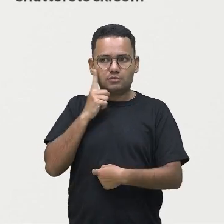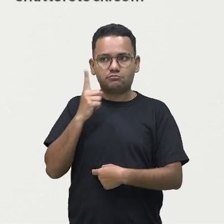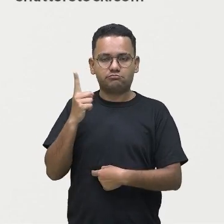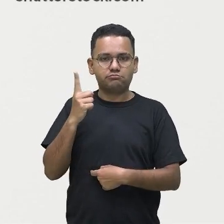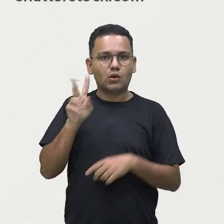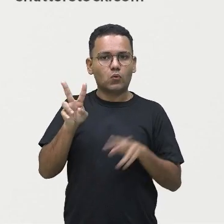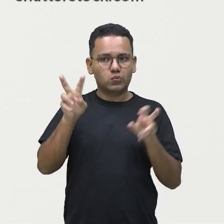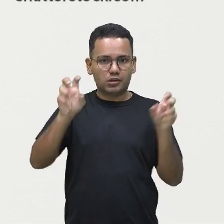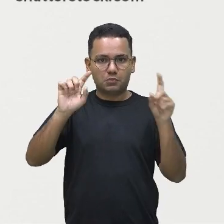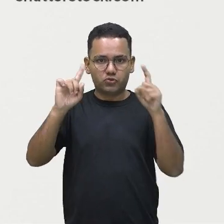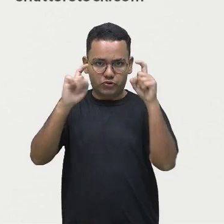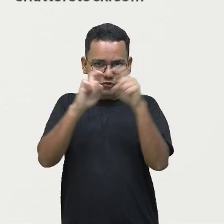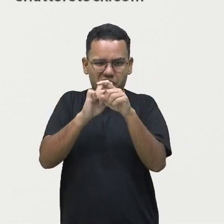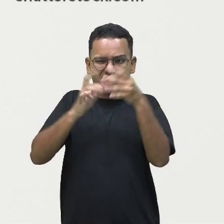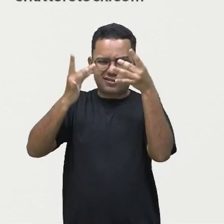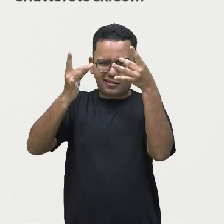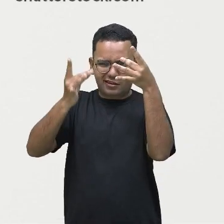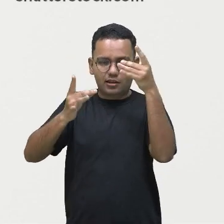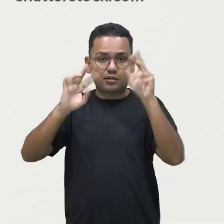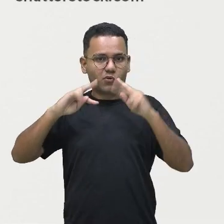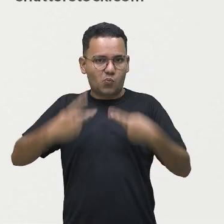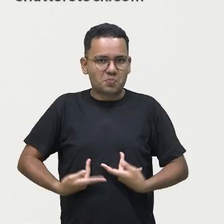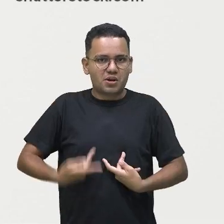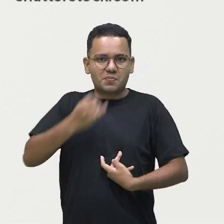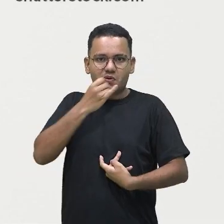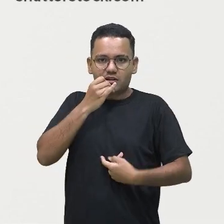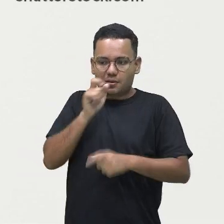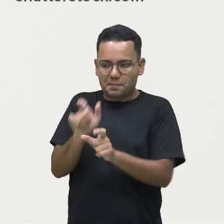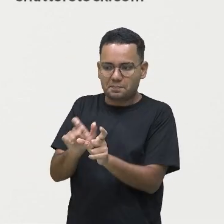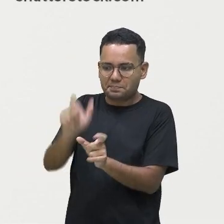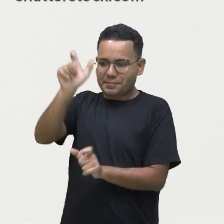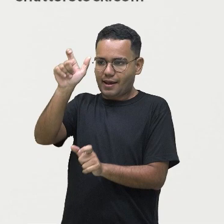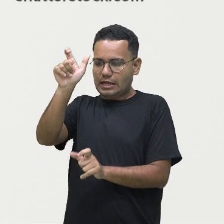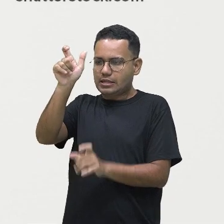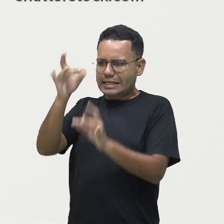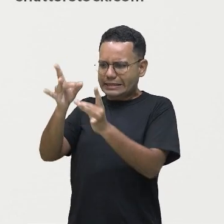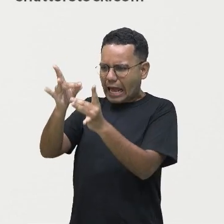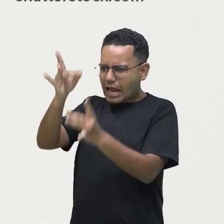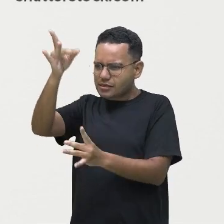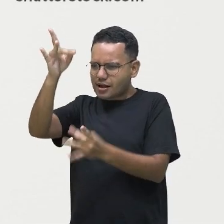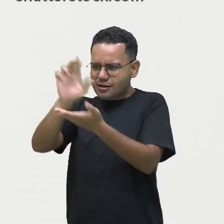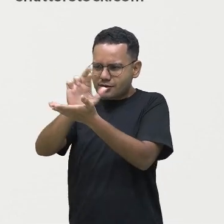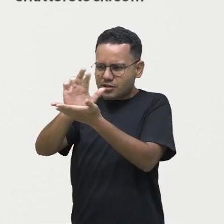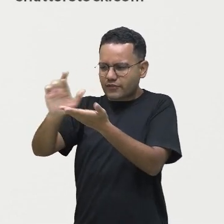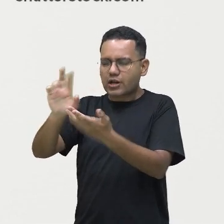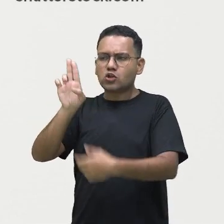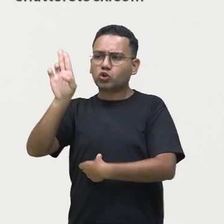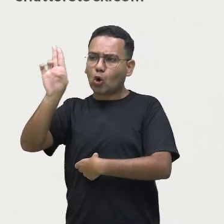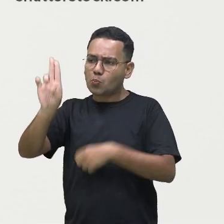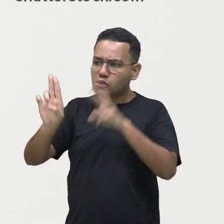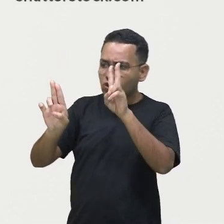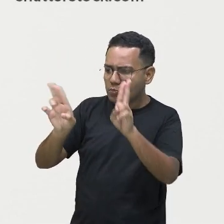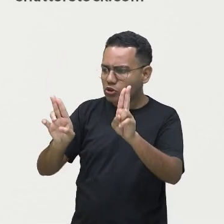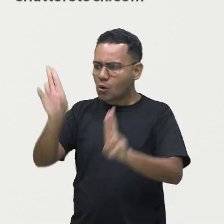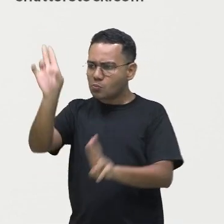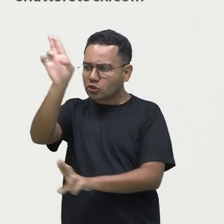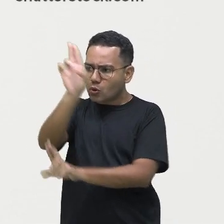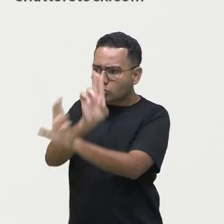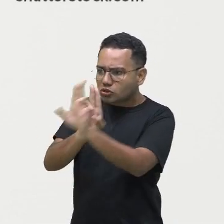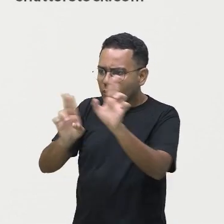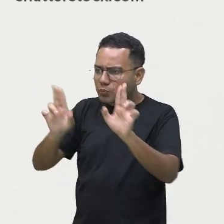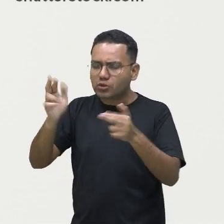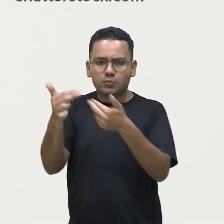corpo humano, não vai dar para você verificar o nome, mas,